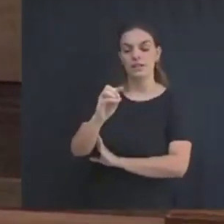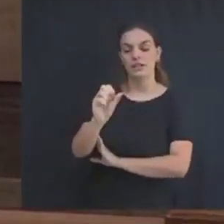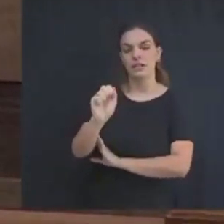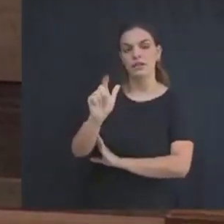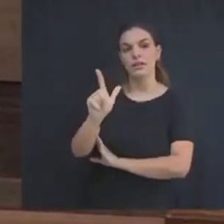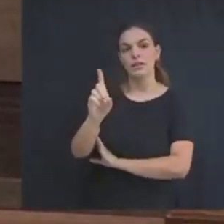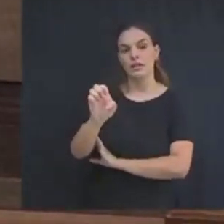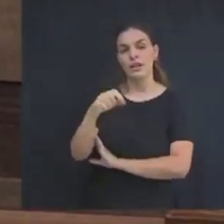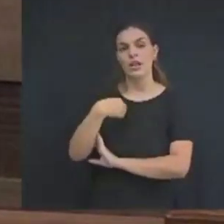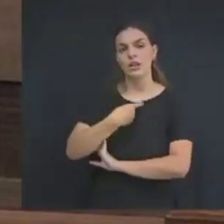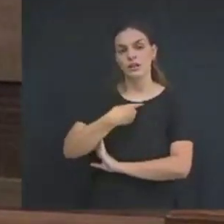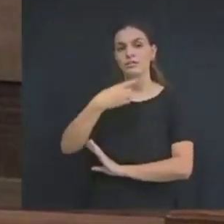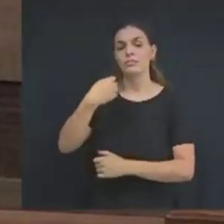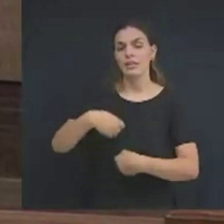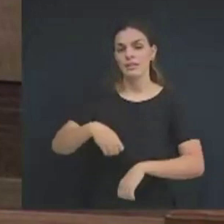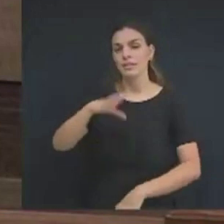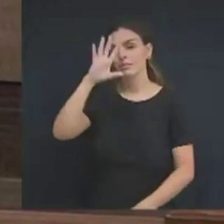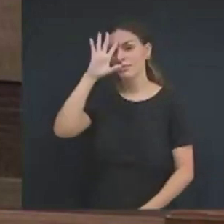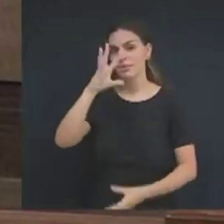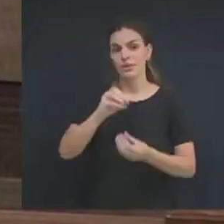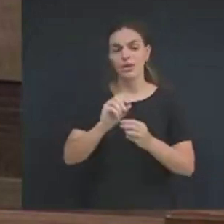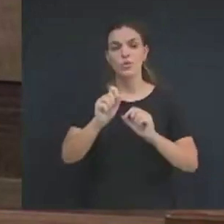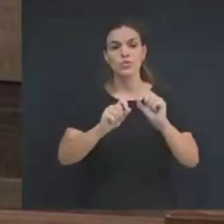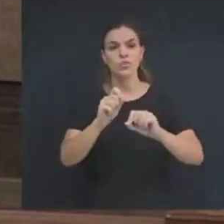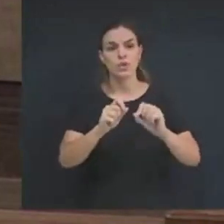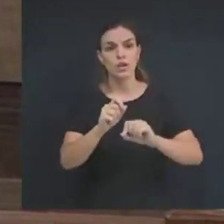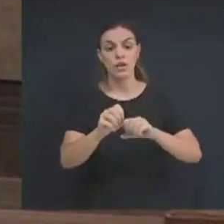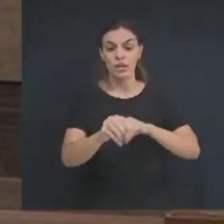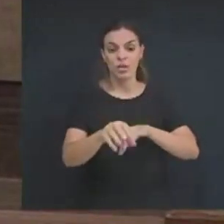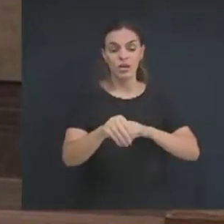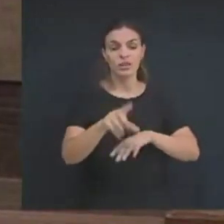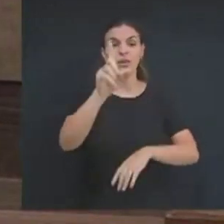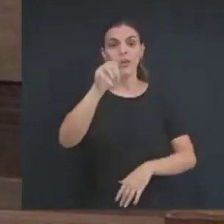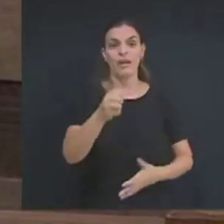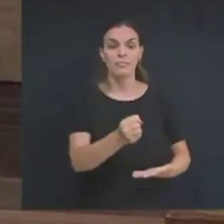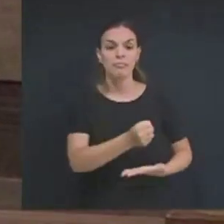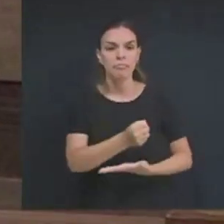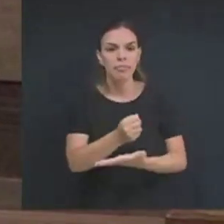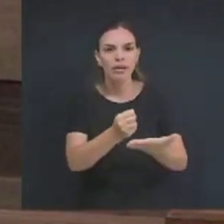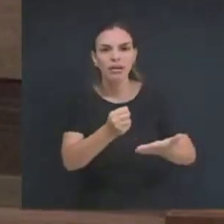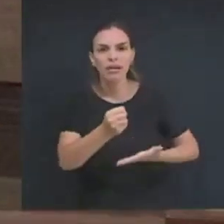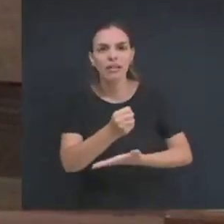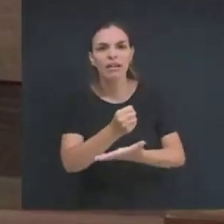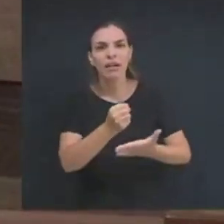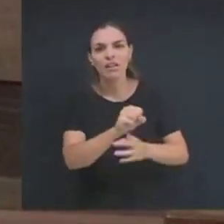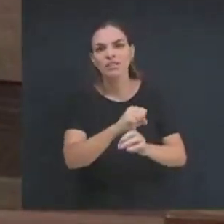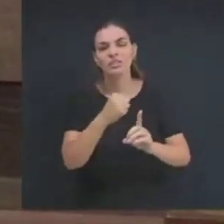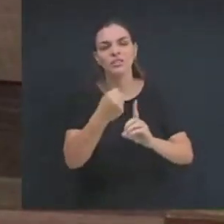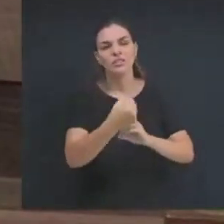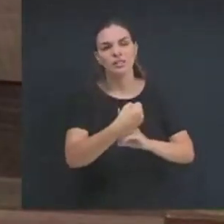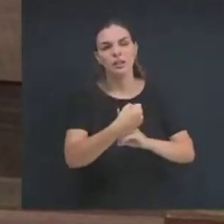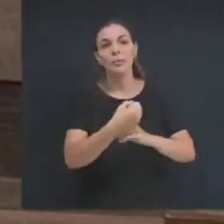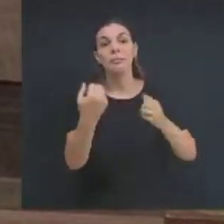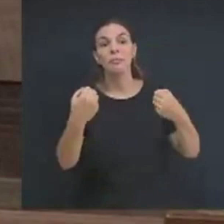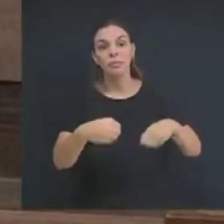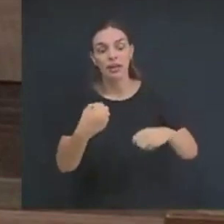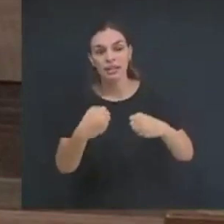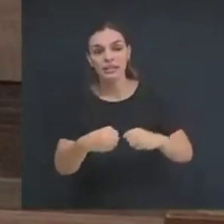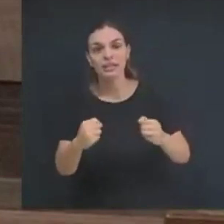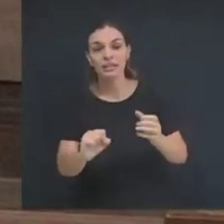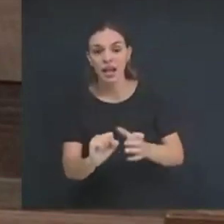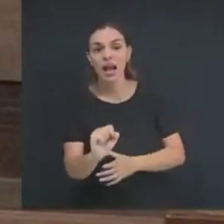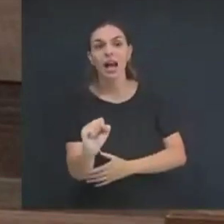educação é um direito fundamental social inatacável e que se realiza, se concretiza